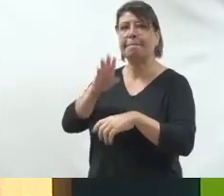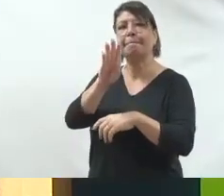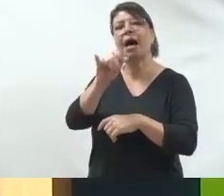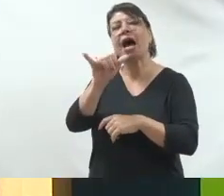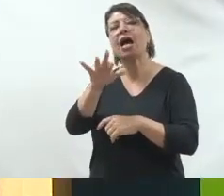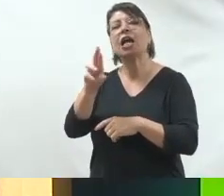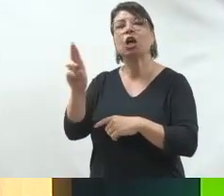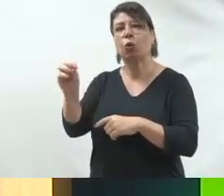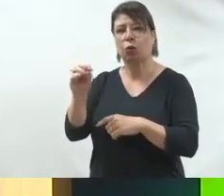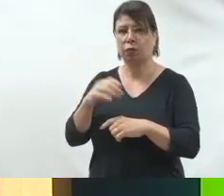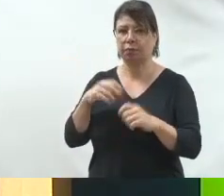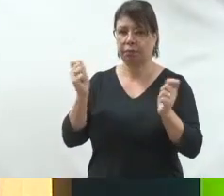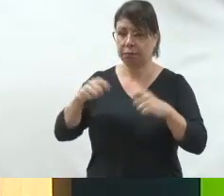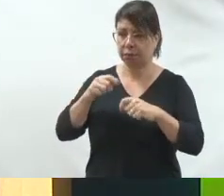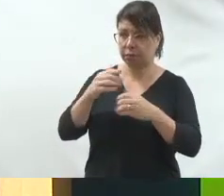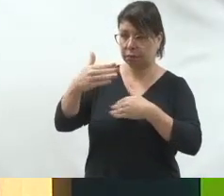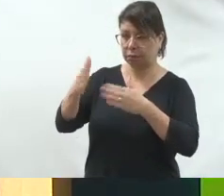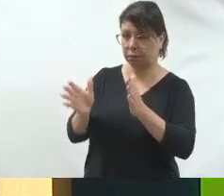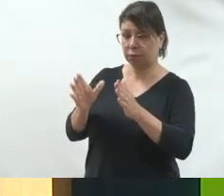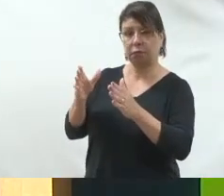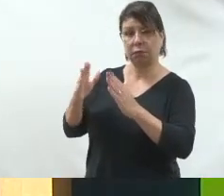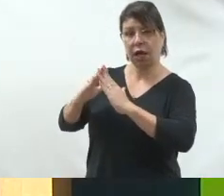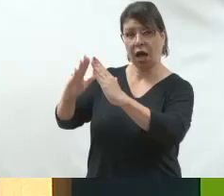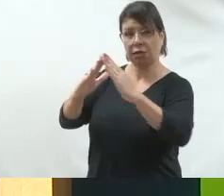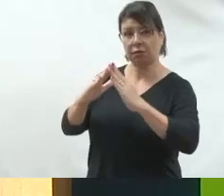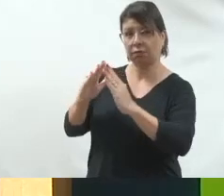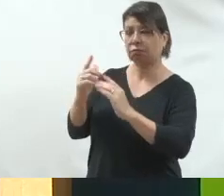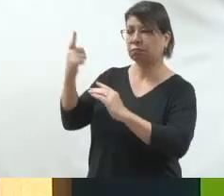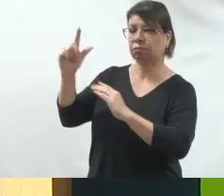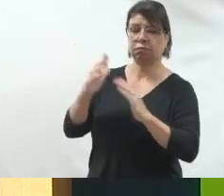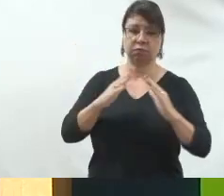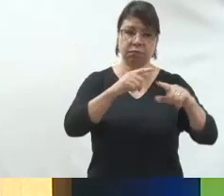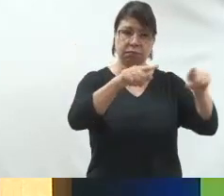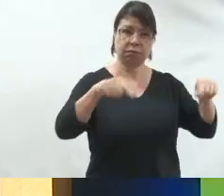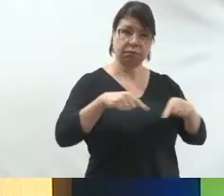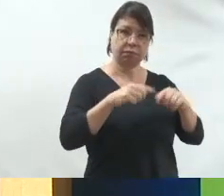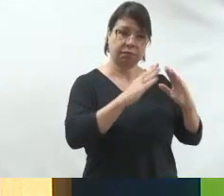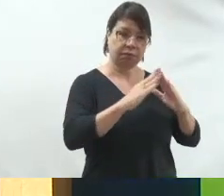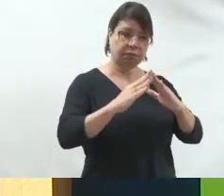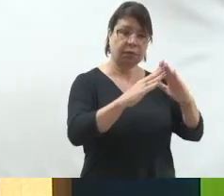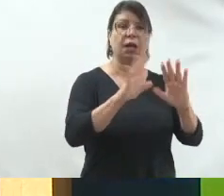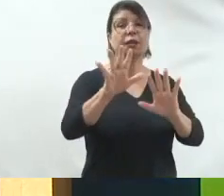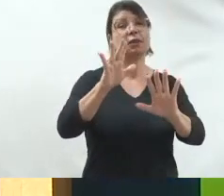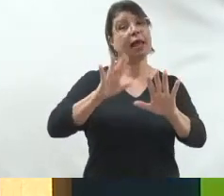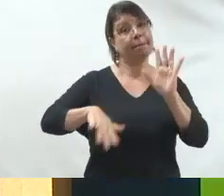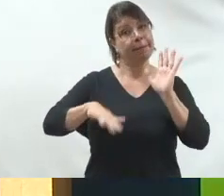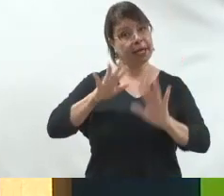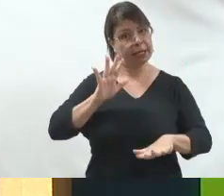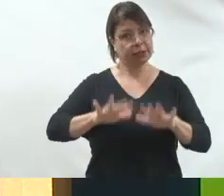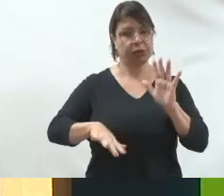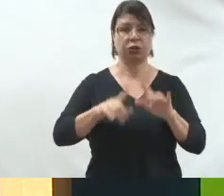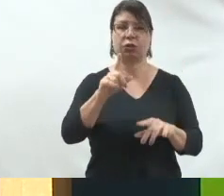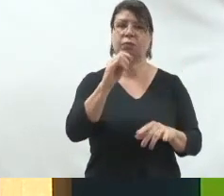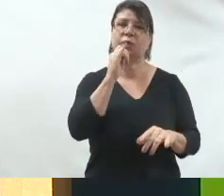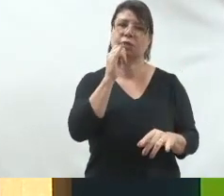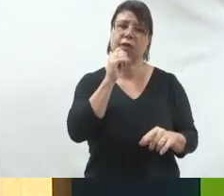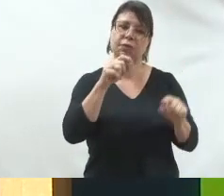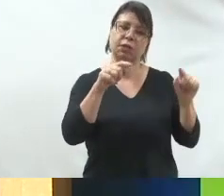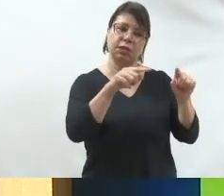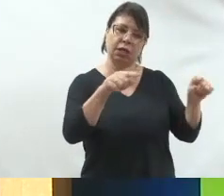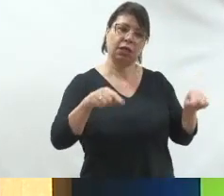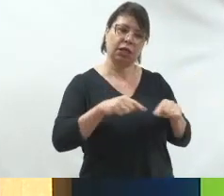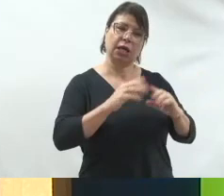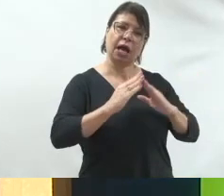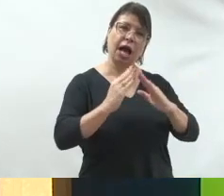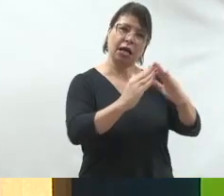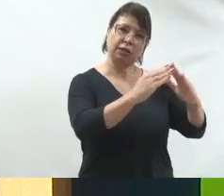lembre-se seu eleitorado é o que manda mas adianta de repente você querer estar em uma comunidade onde você tem um bairro que ele está localizado em uma